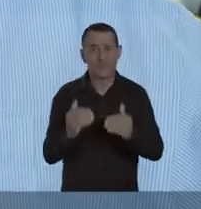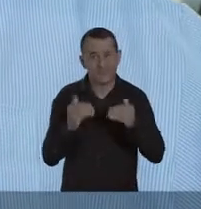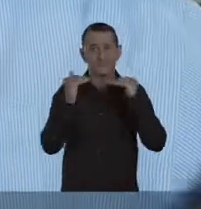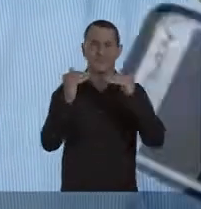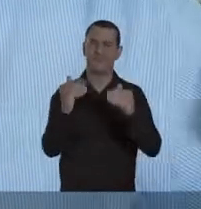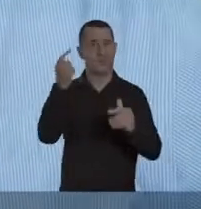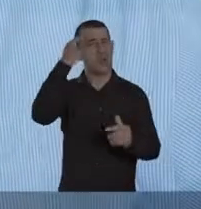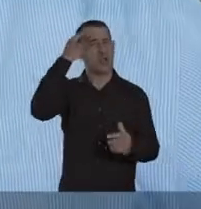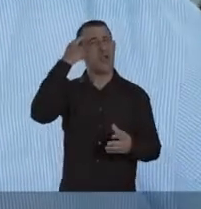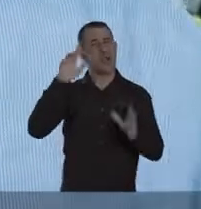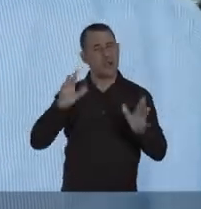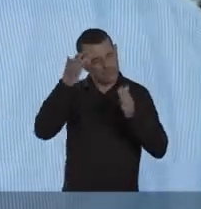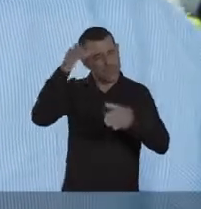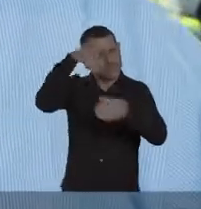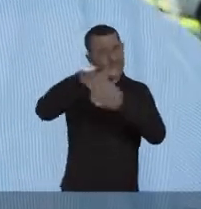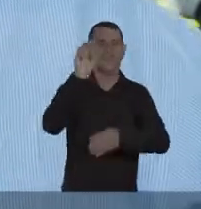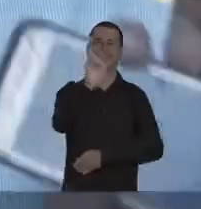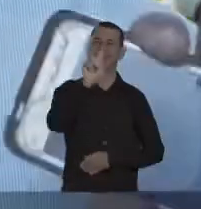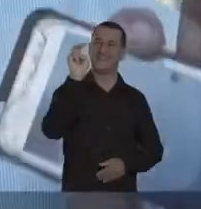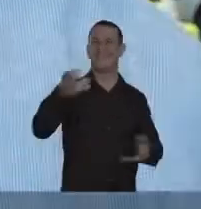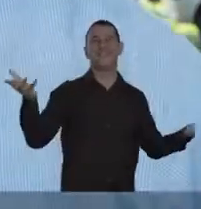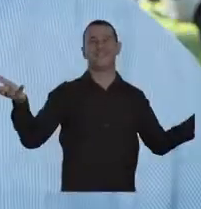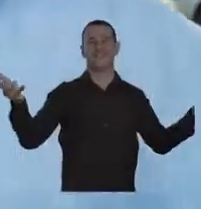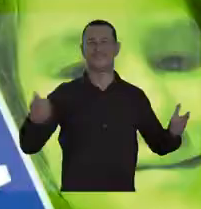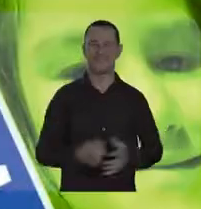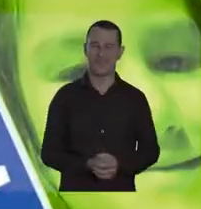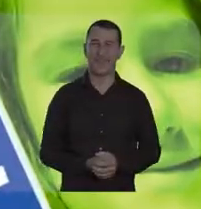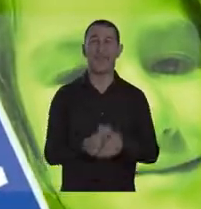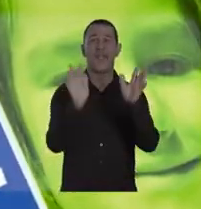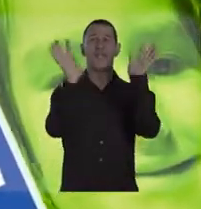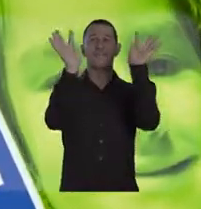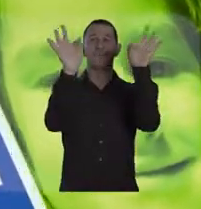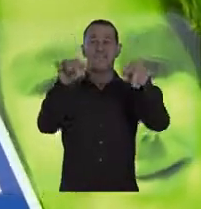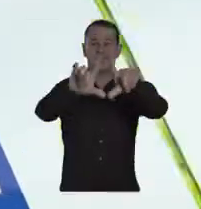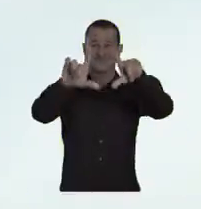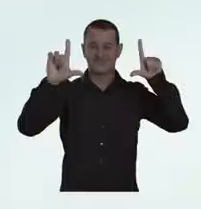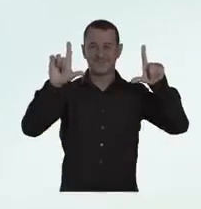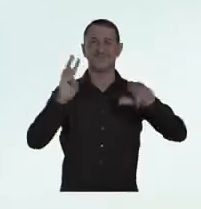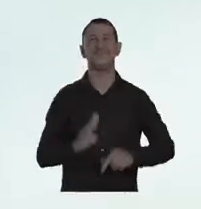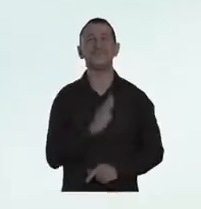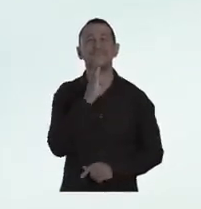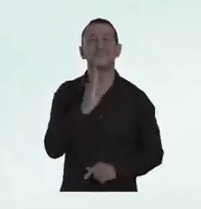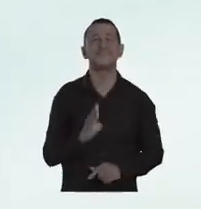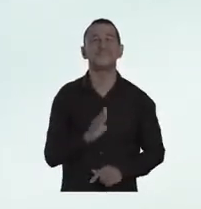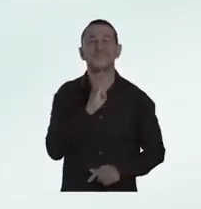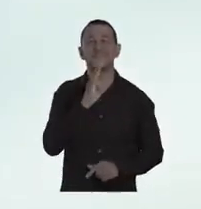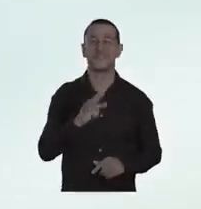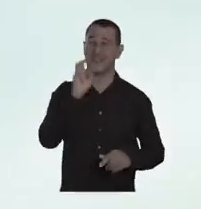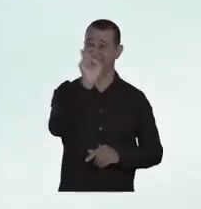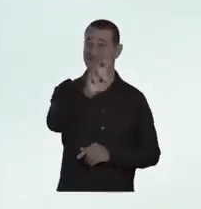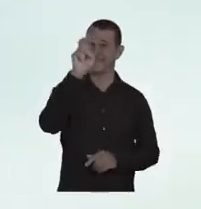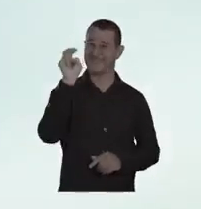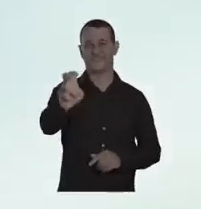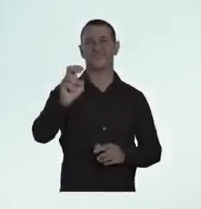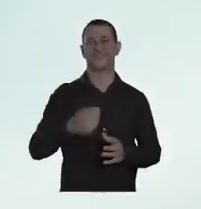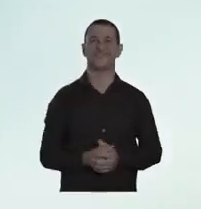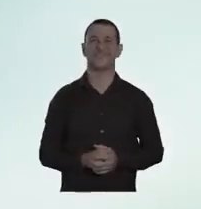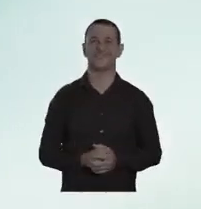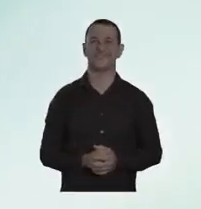no time? O povo pensa aí, ó. 5x5, gente! Termina aqui o programa Marquinhos Trad, 55!